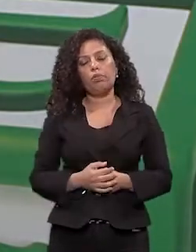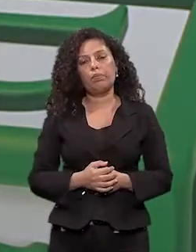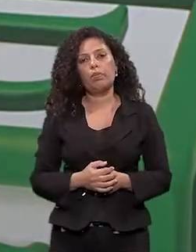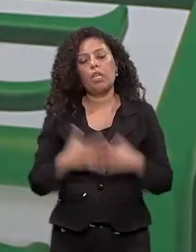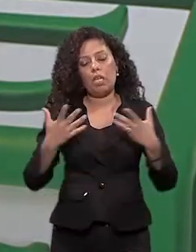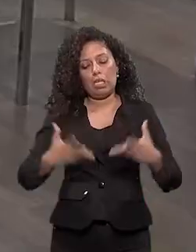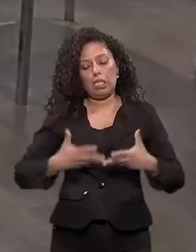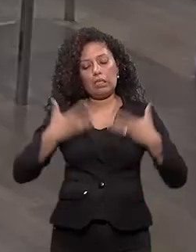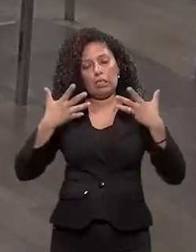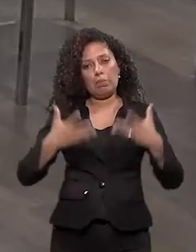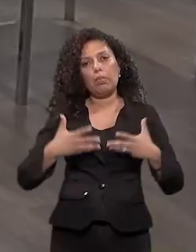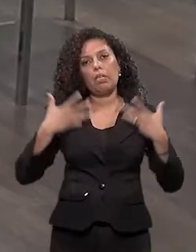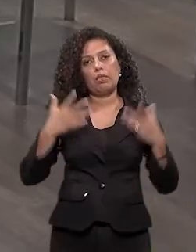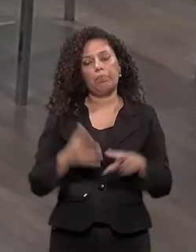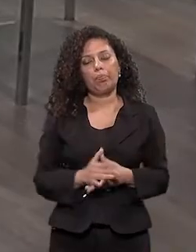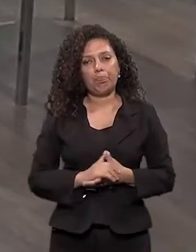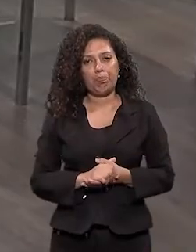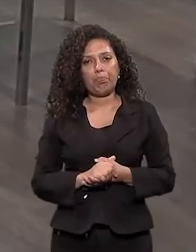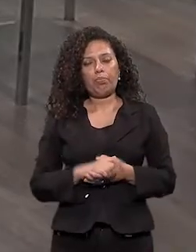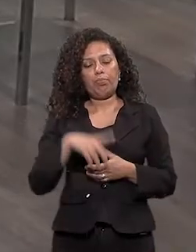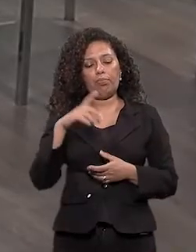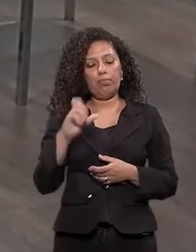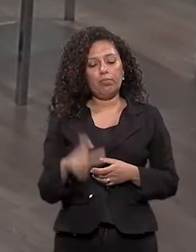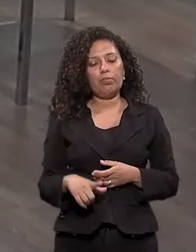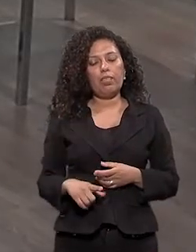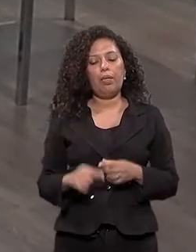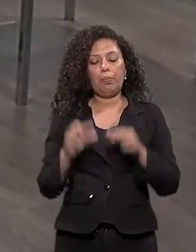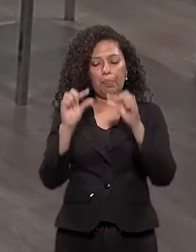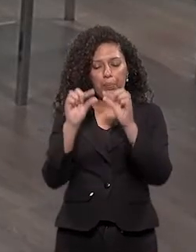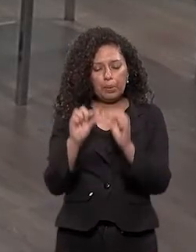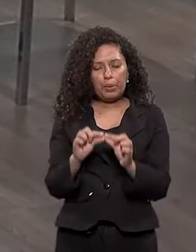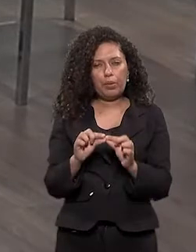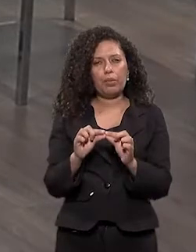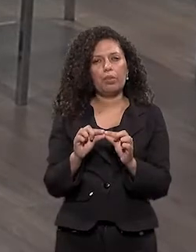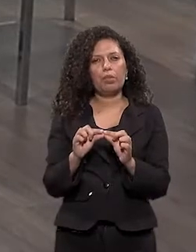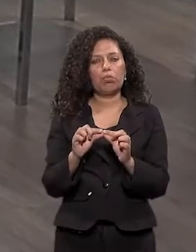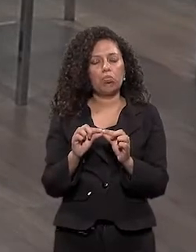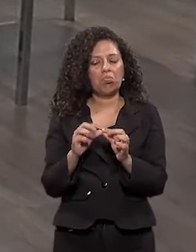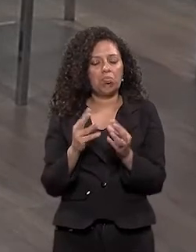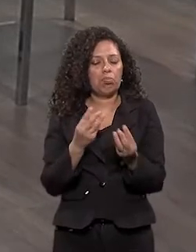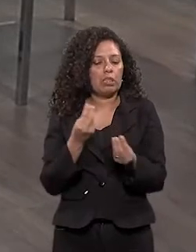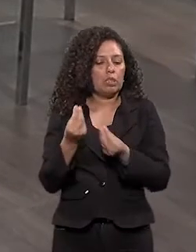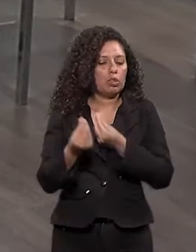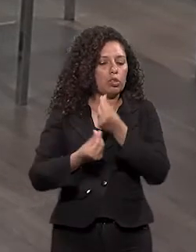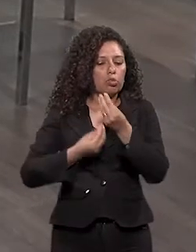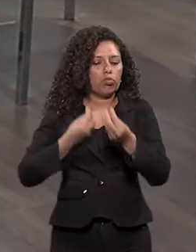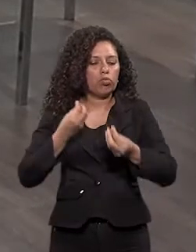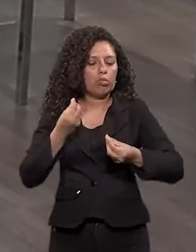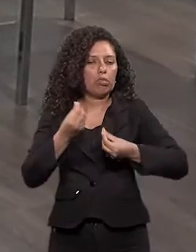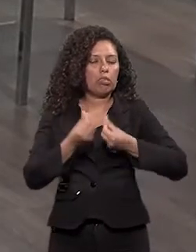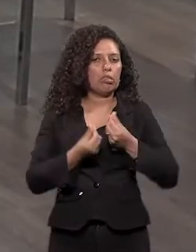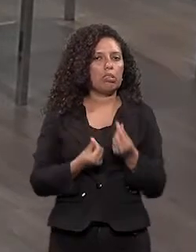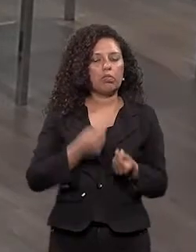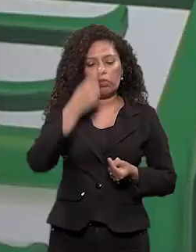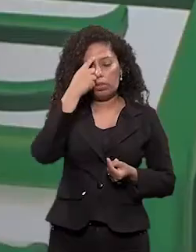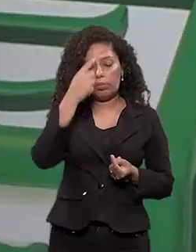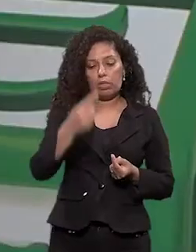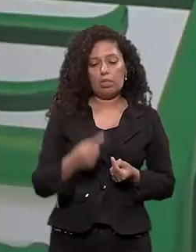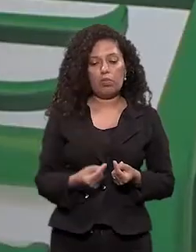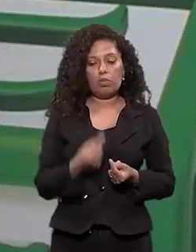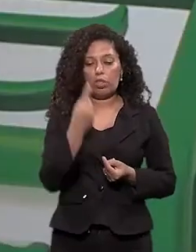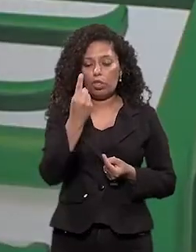o outro, né? Musicalmente, né? É um fio assim, pequeno, né? Sutil de interação, né? Você pensar, você tem um